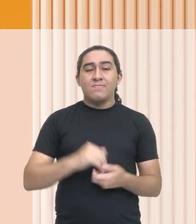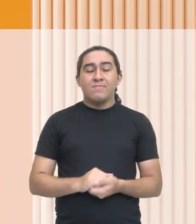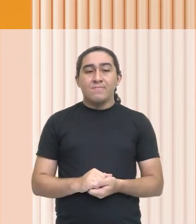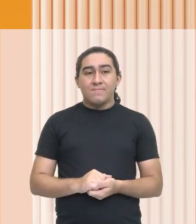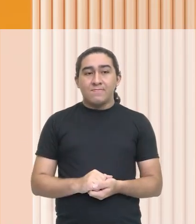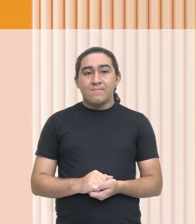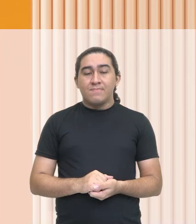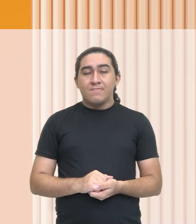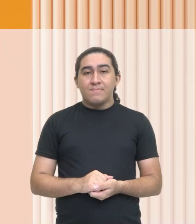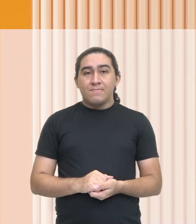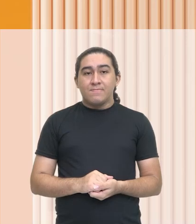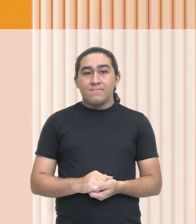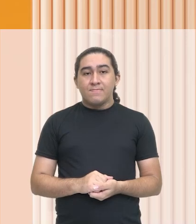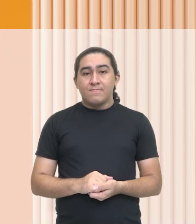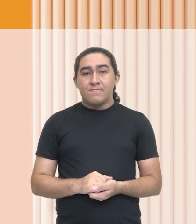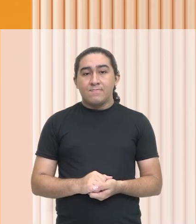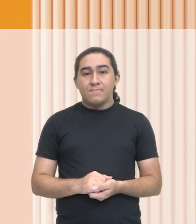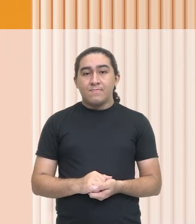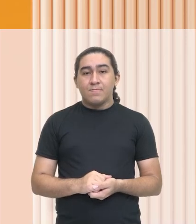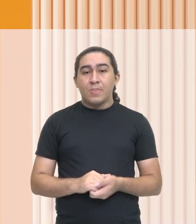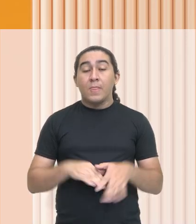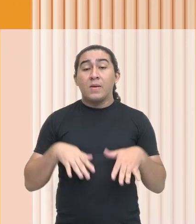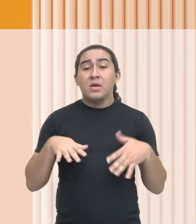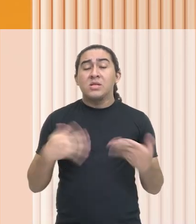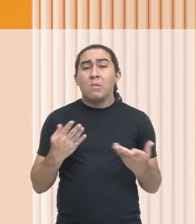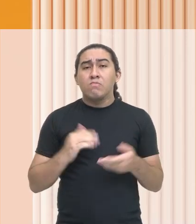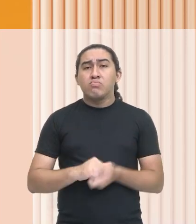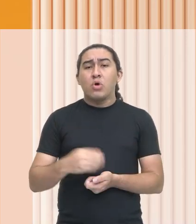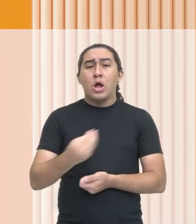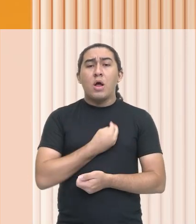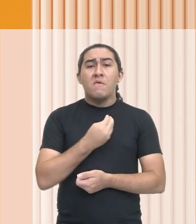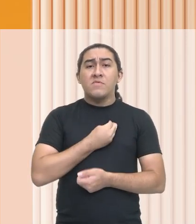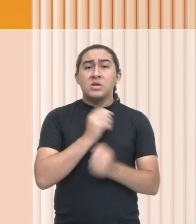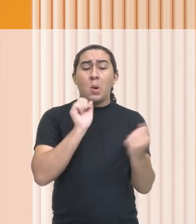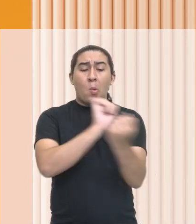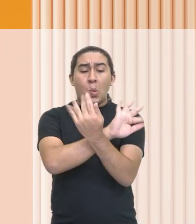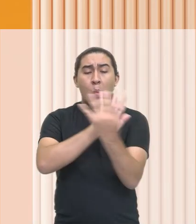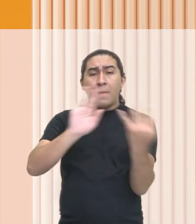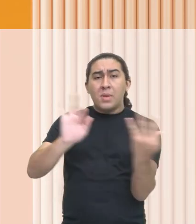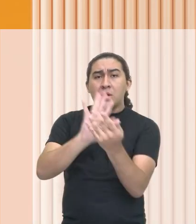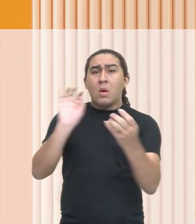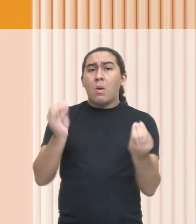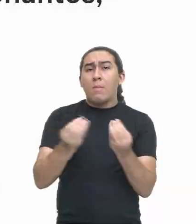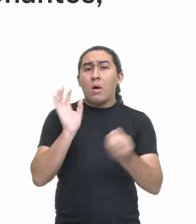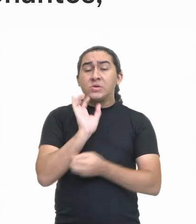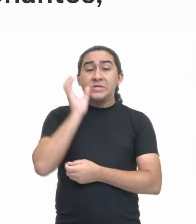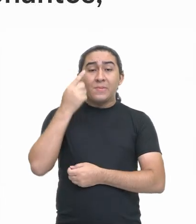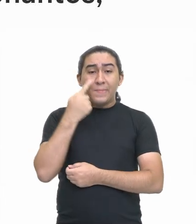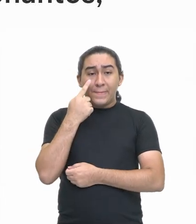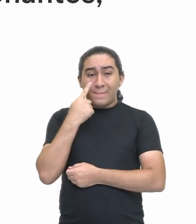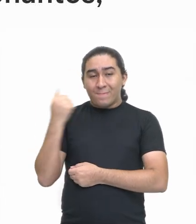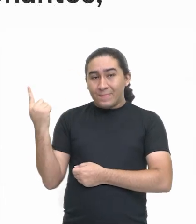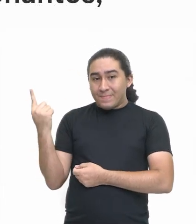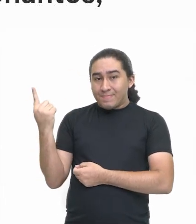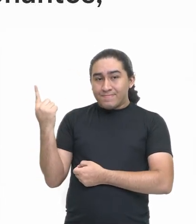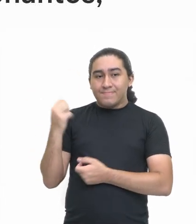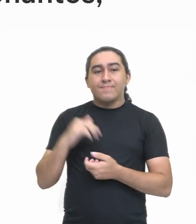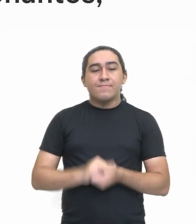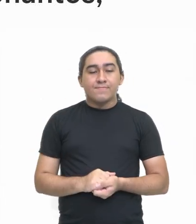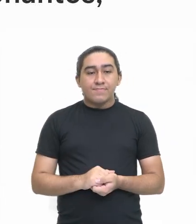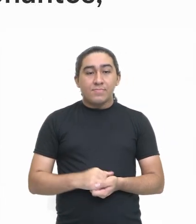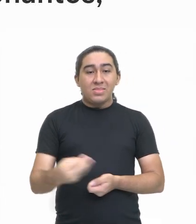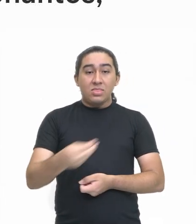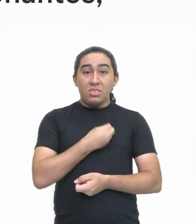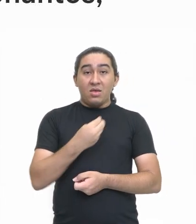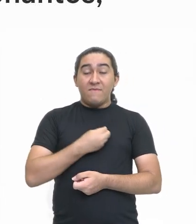os escravizados aí também, não é? E a vida urbana e pública, como ela acontecia? Vamos verificar? A